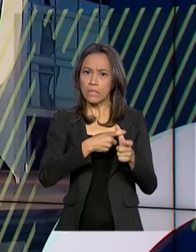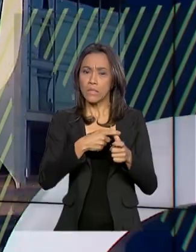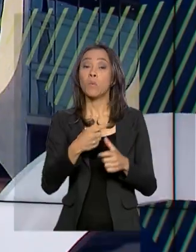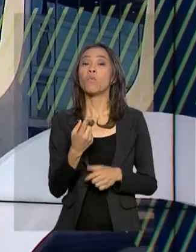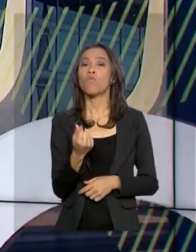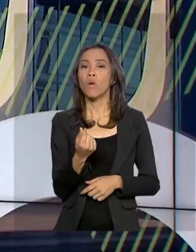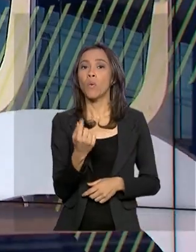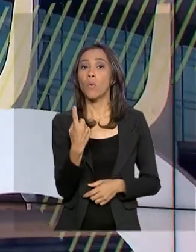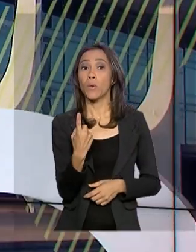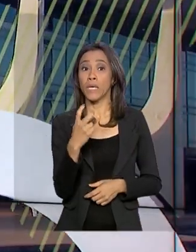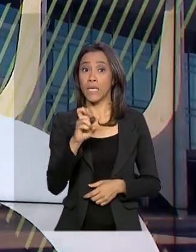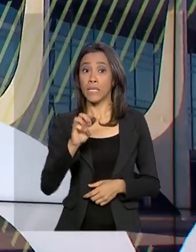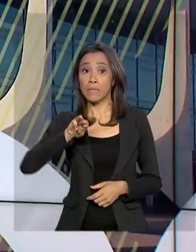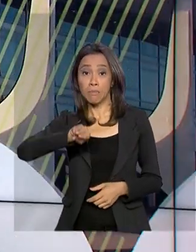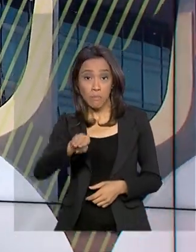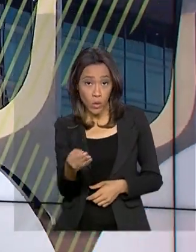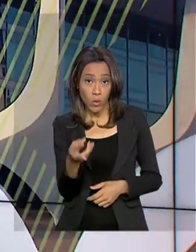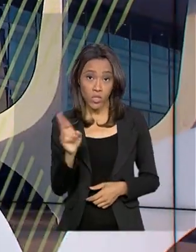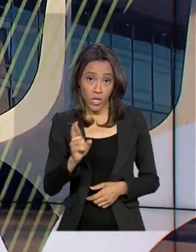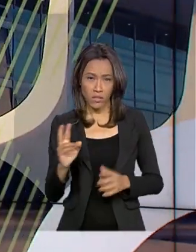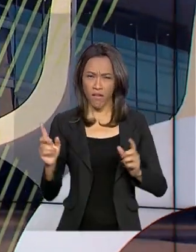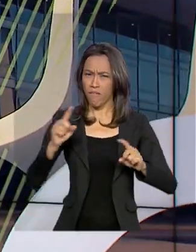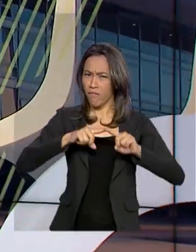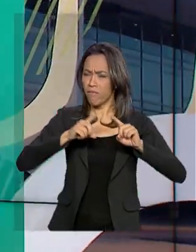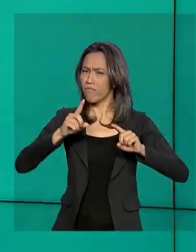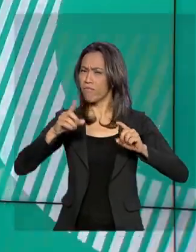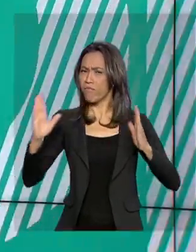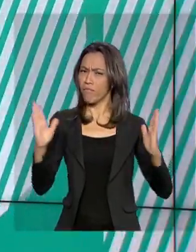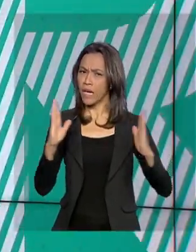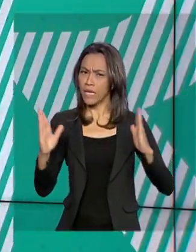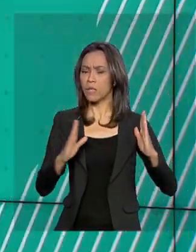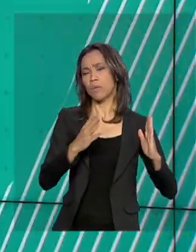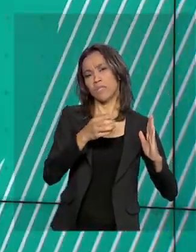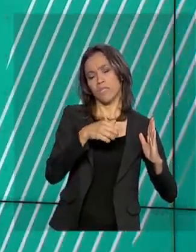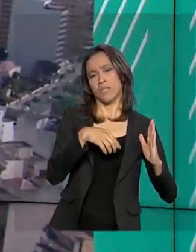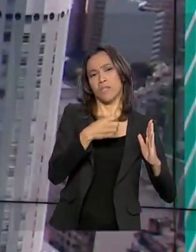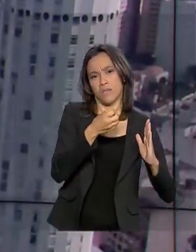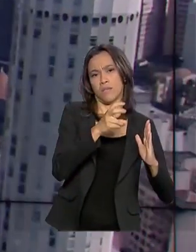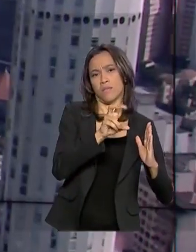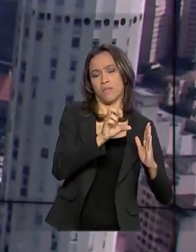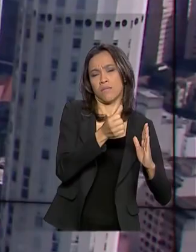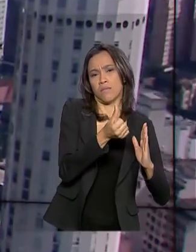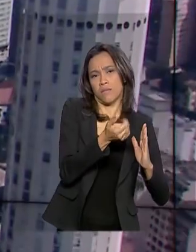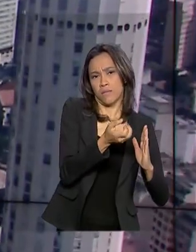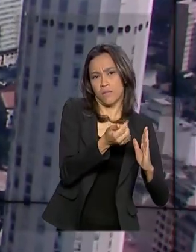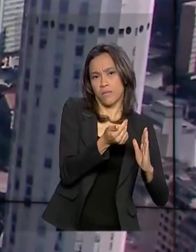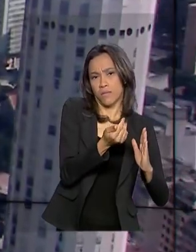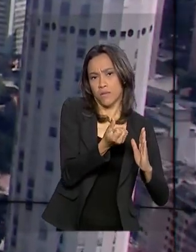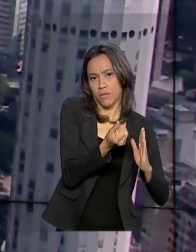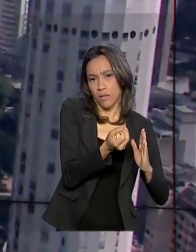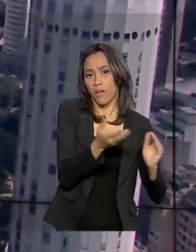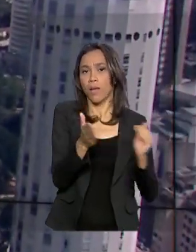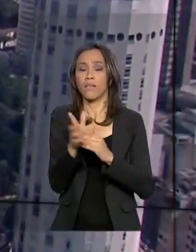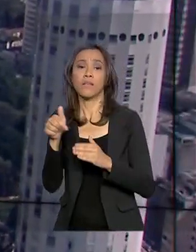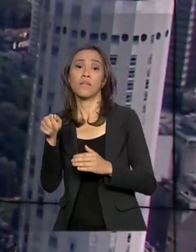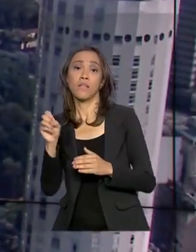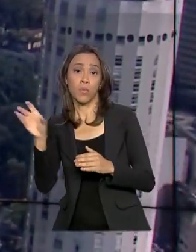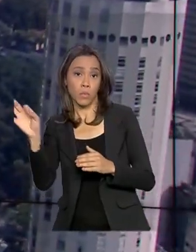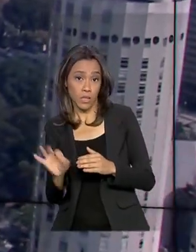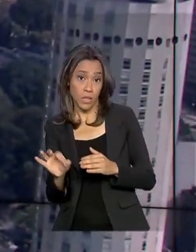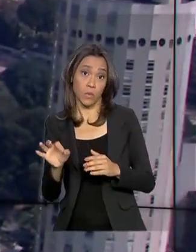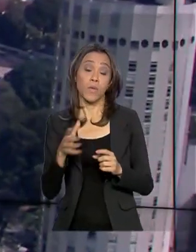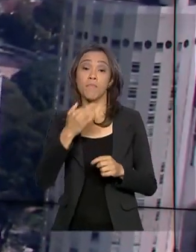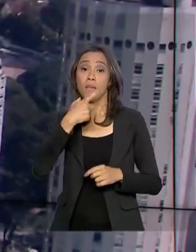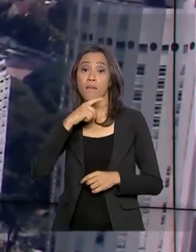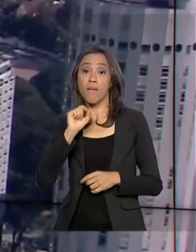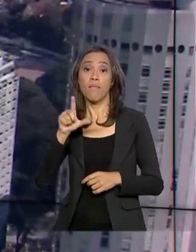de reais. Os descontos variam de 50% a 70%. No caso de débitos previdenciários, o prazo máximo